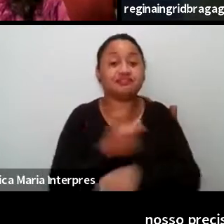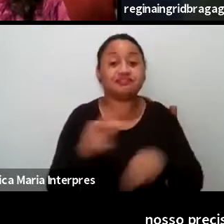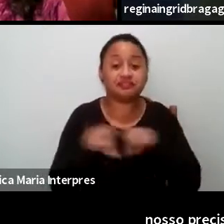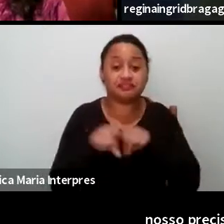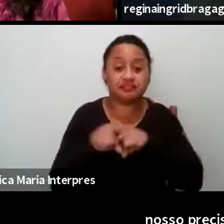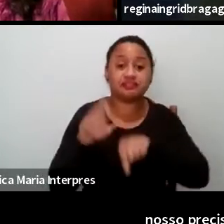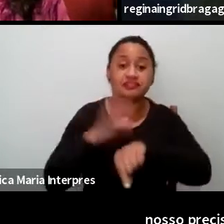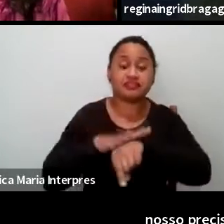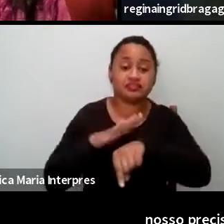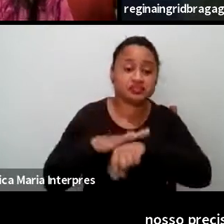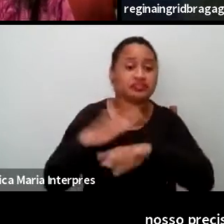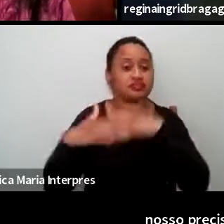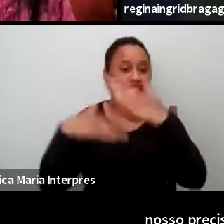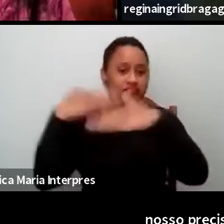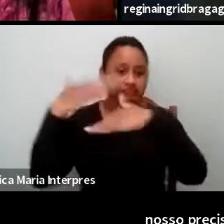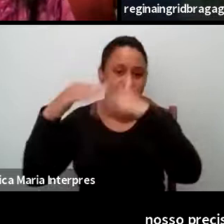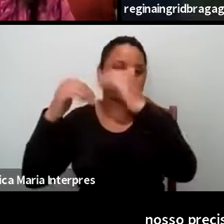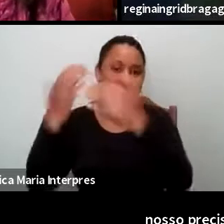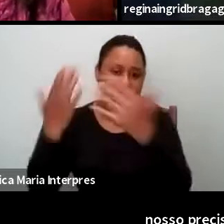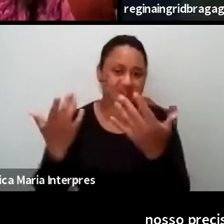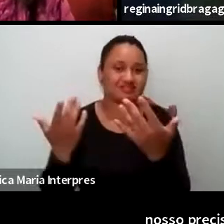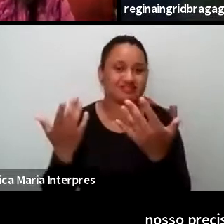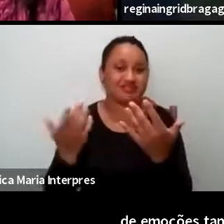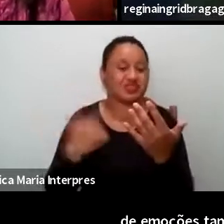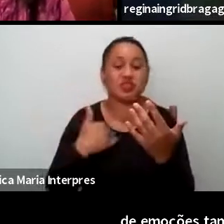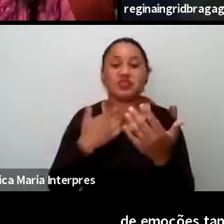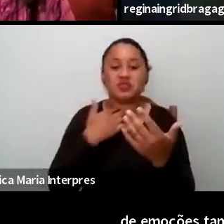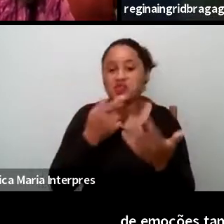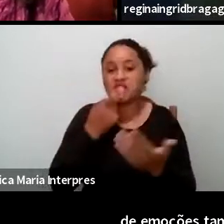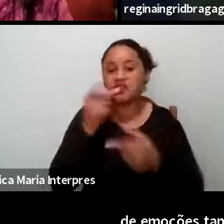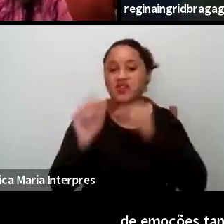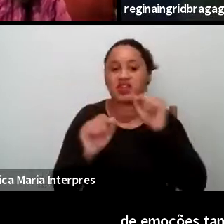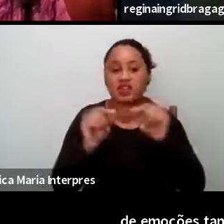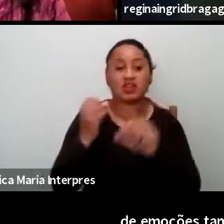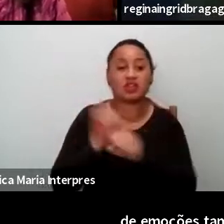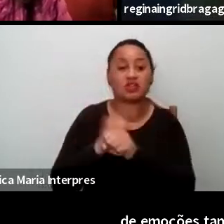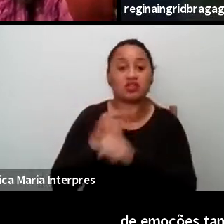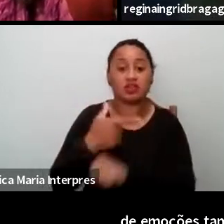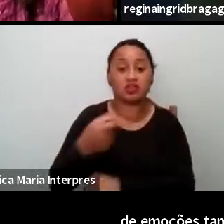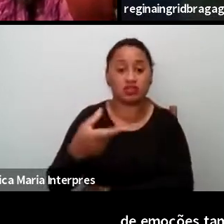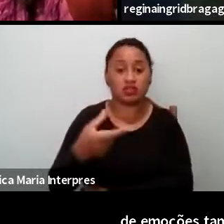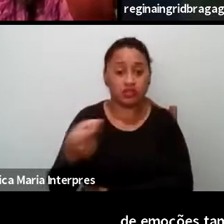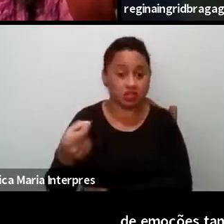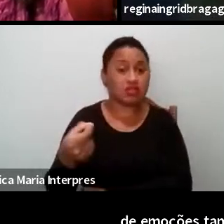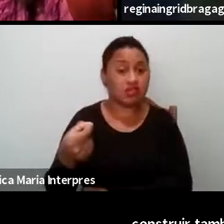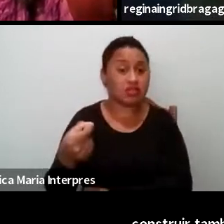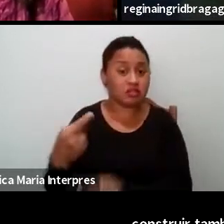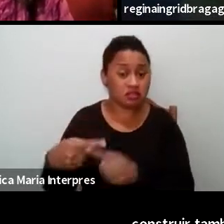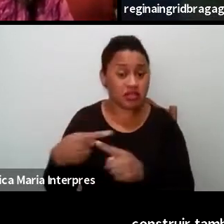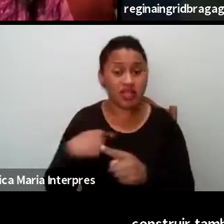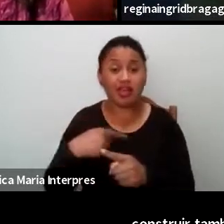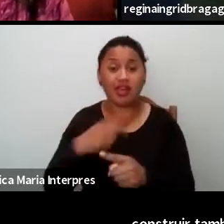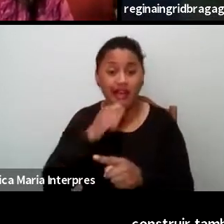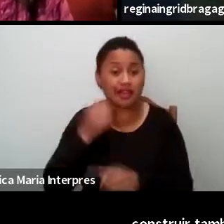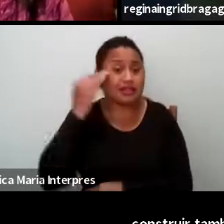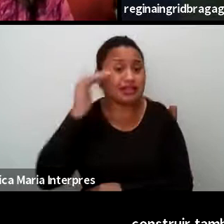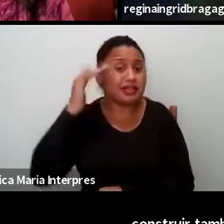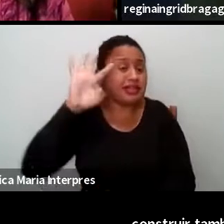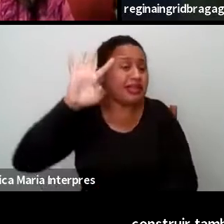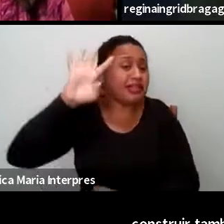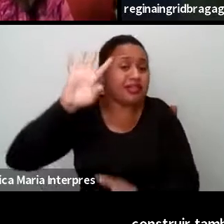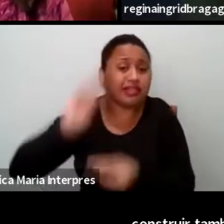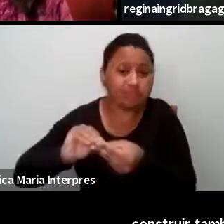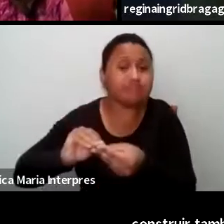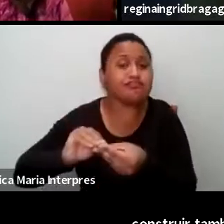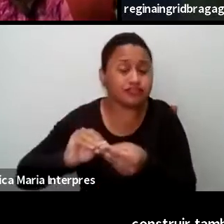de construir, também eu não posso dizer nada a respeito de 2020, porque ele está em elaboração mesmo. E que bom que essa